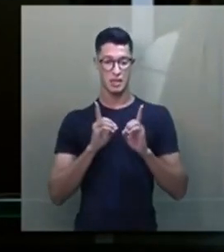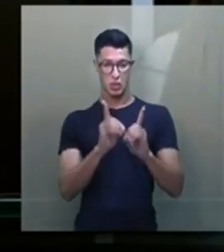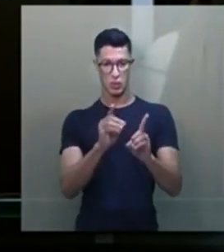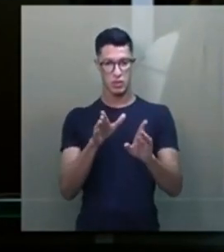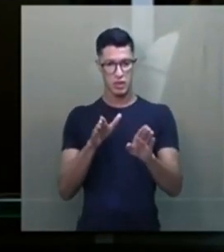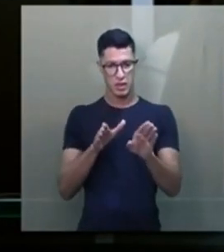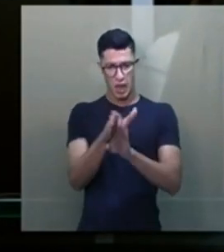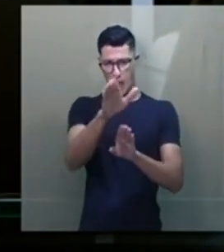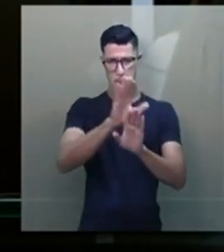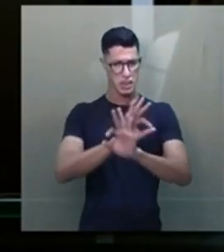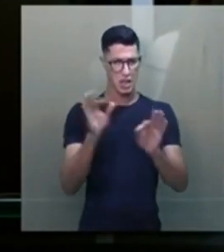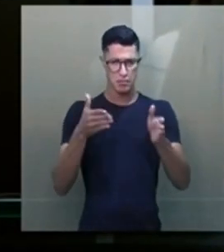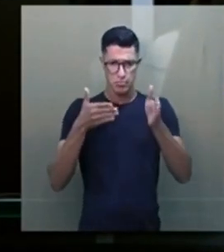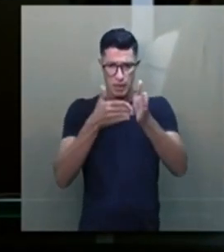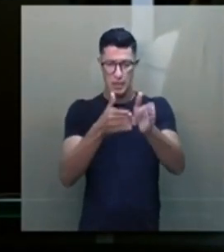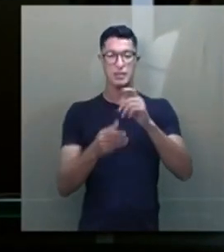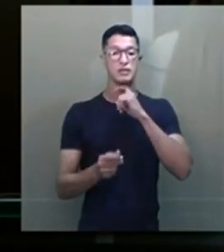ninguém.